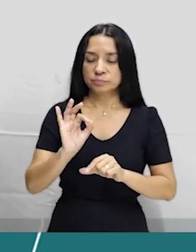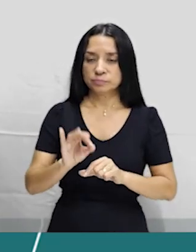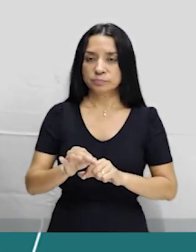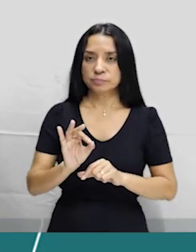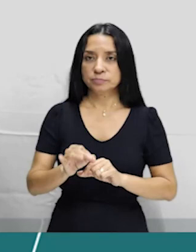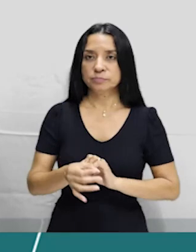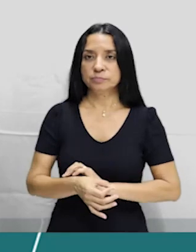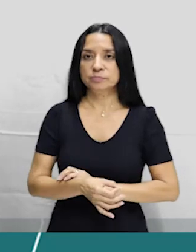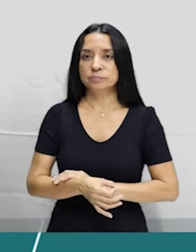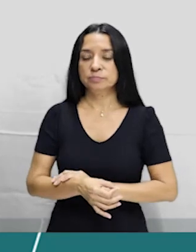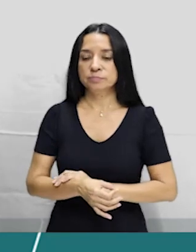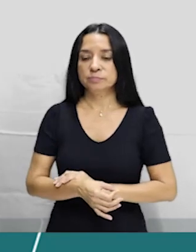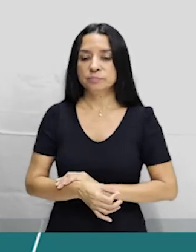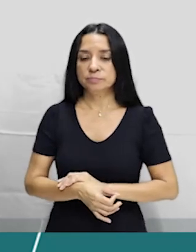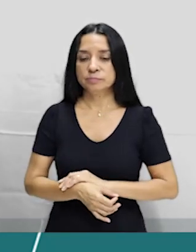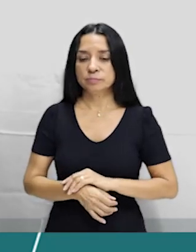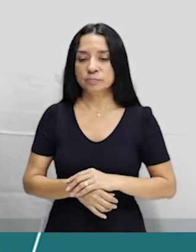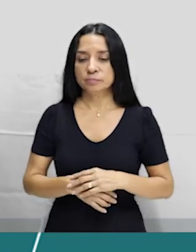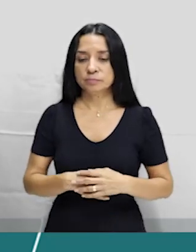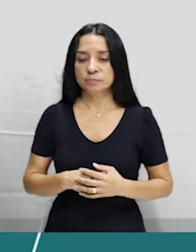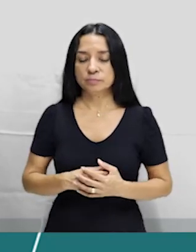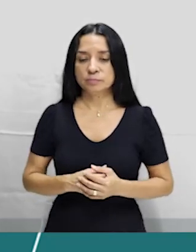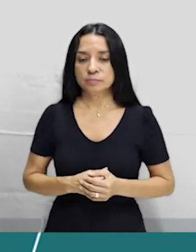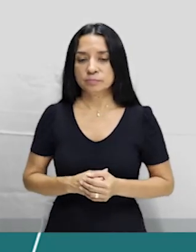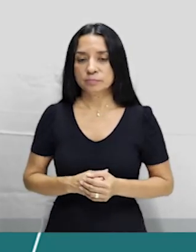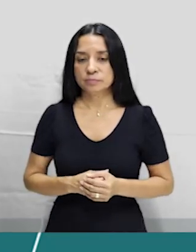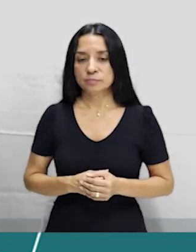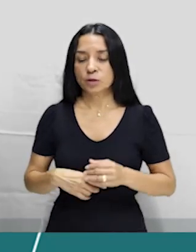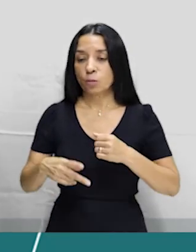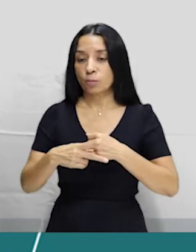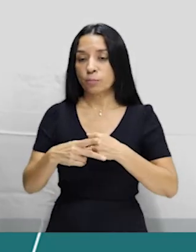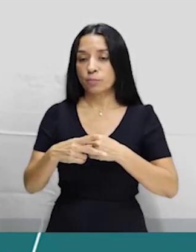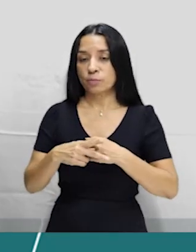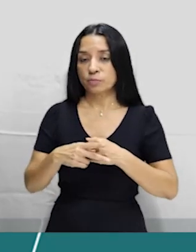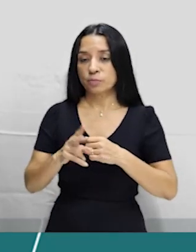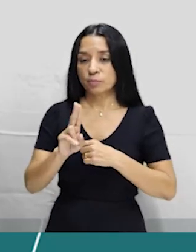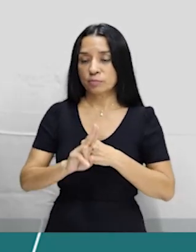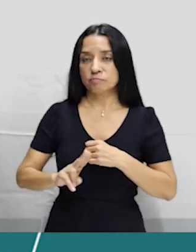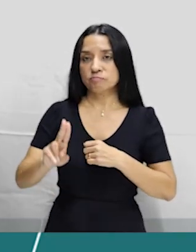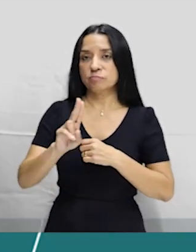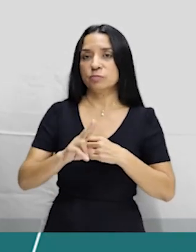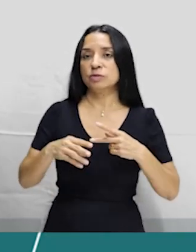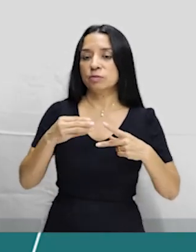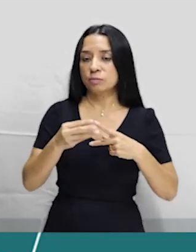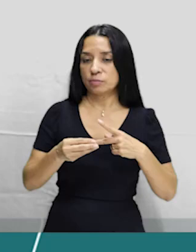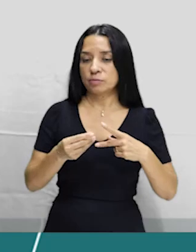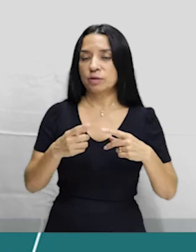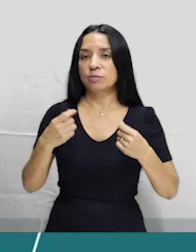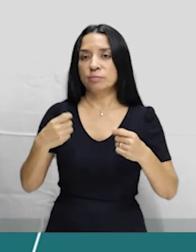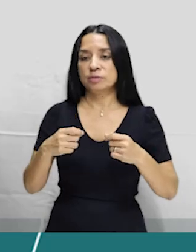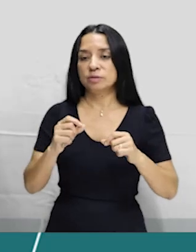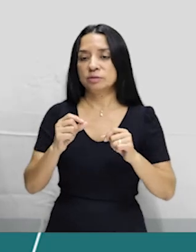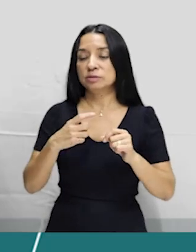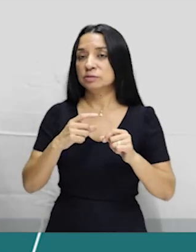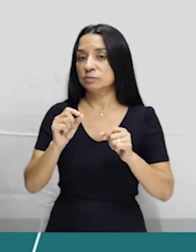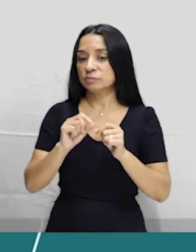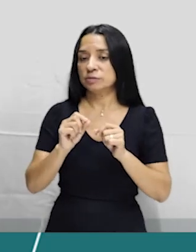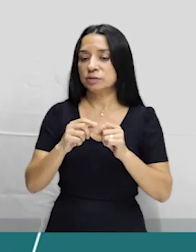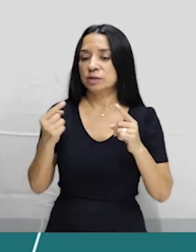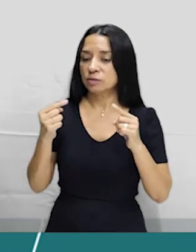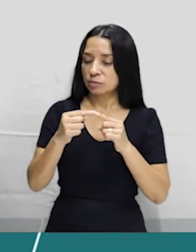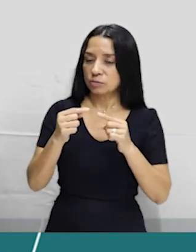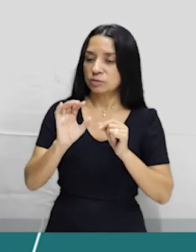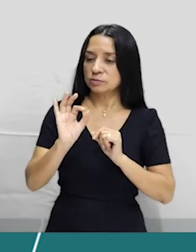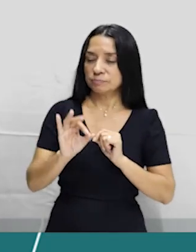trabalho, já que eu vou com o pronome para o plural, então, eu tenho que fazer a concordância correta